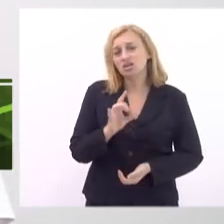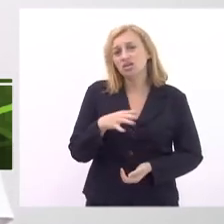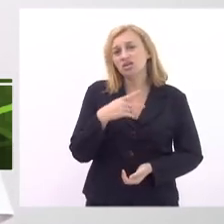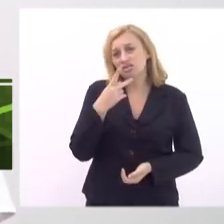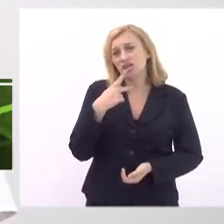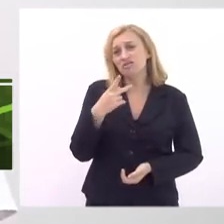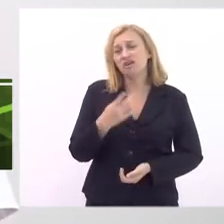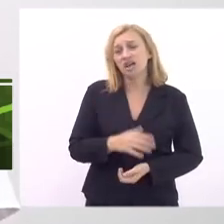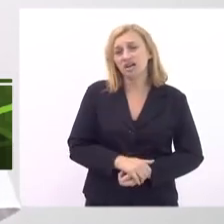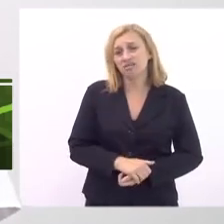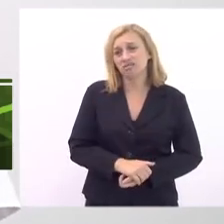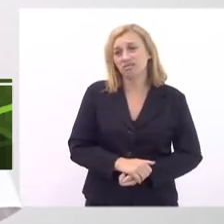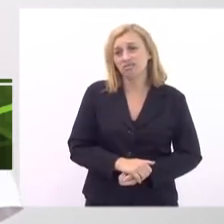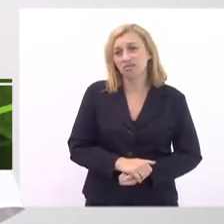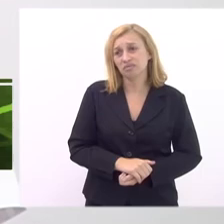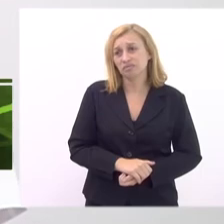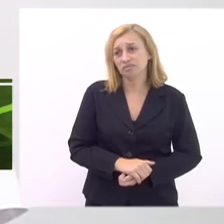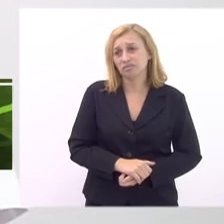que eu queria dizer mesmo